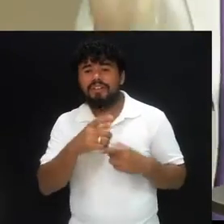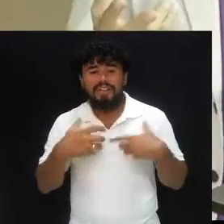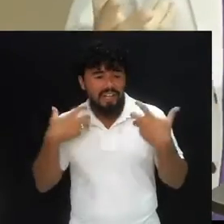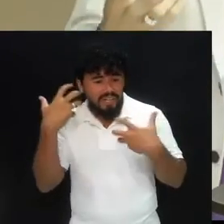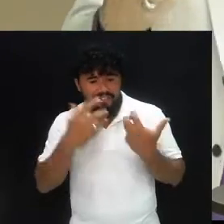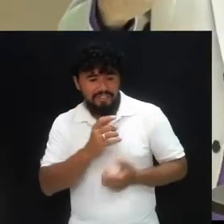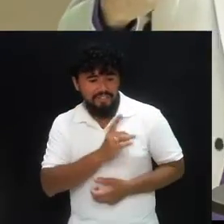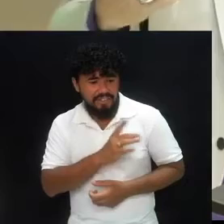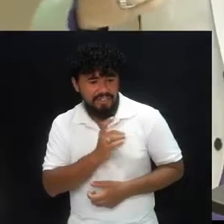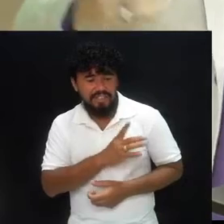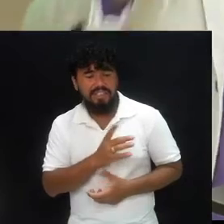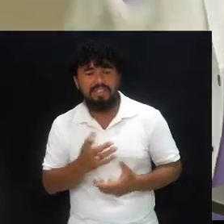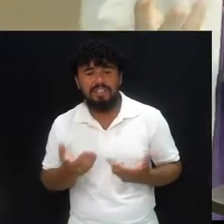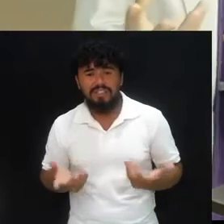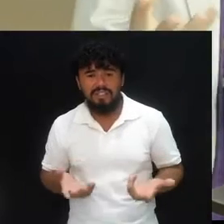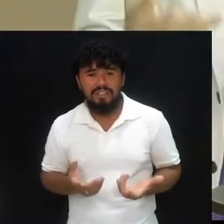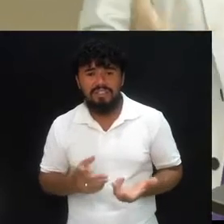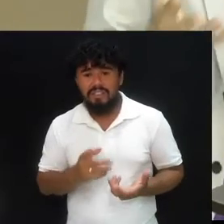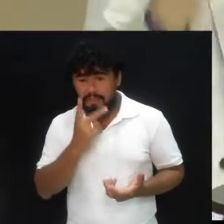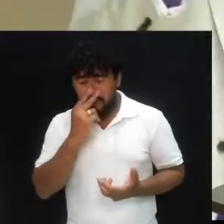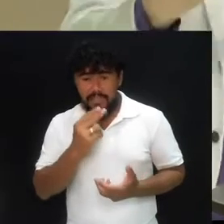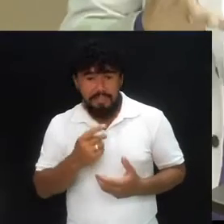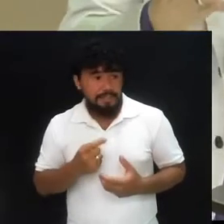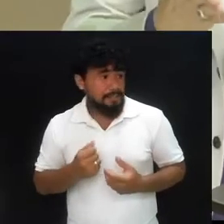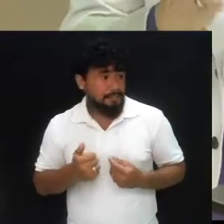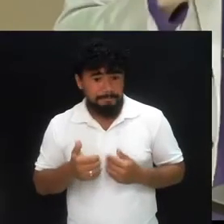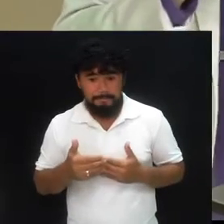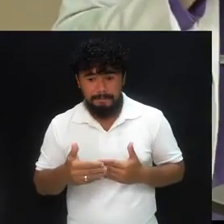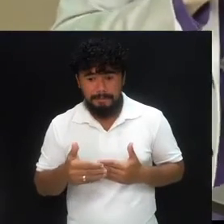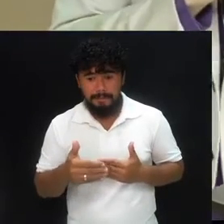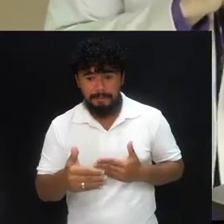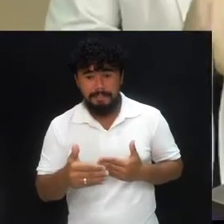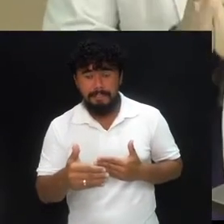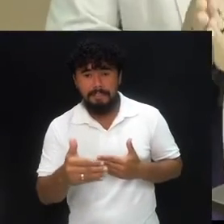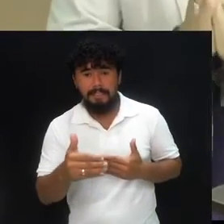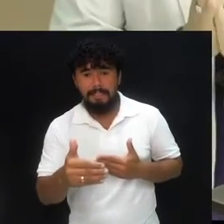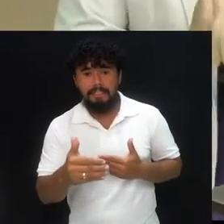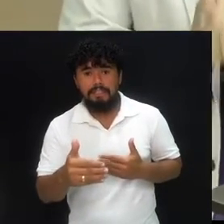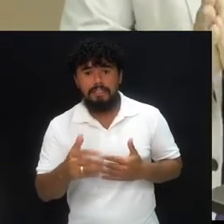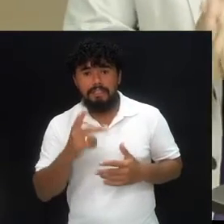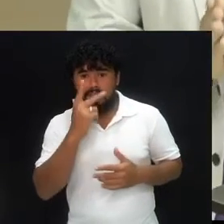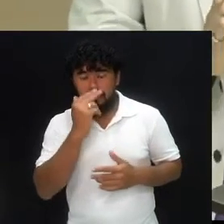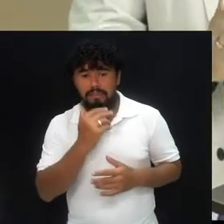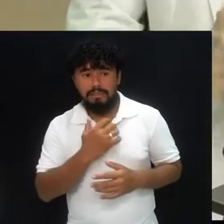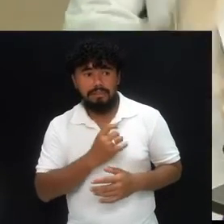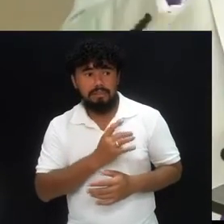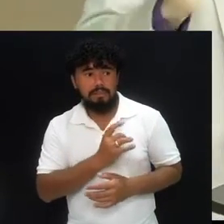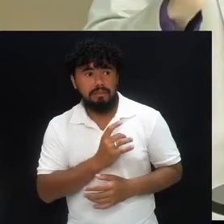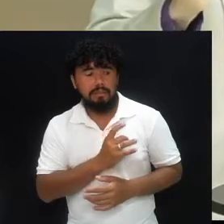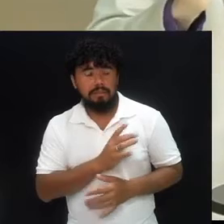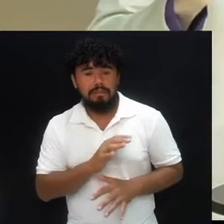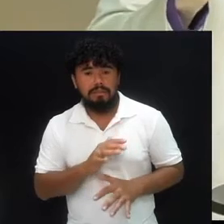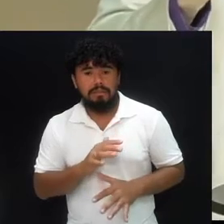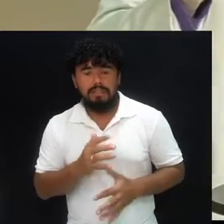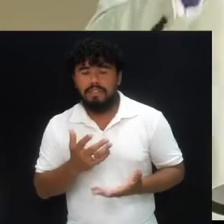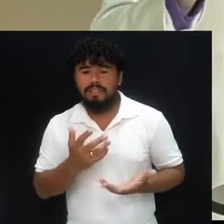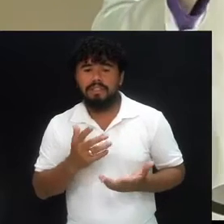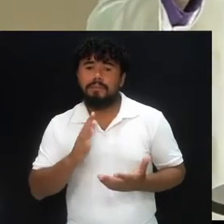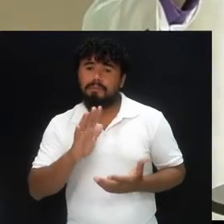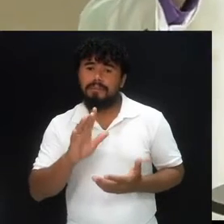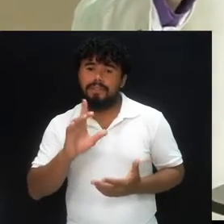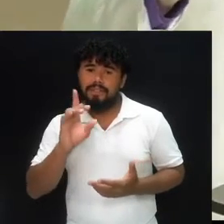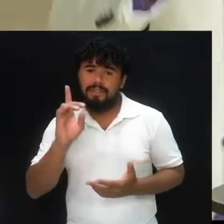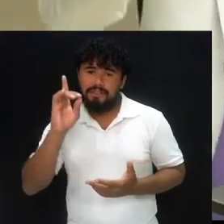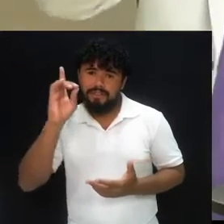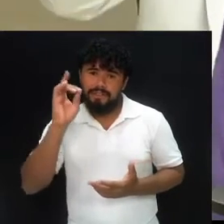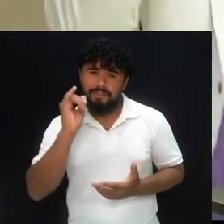o medo, o temor, o novo está se apresentando para você como algo aterrorizante. Mas essa é a palavra de Deus para